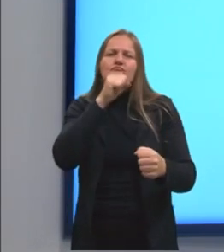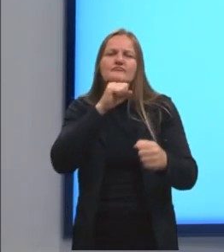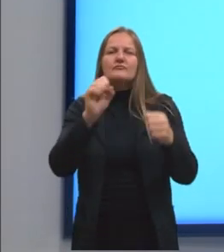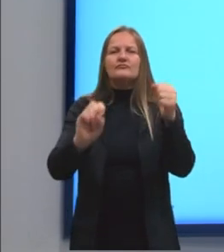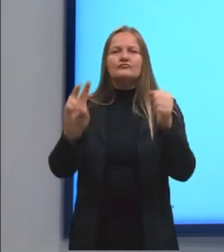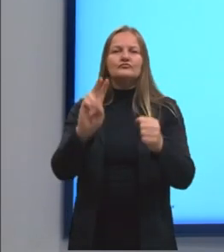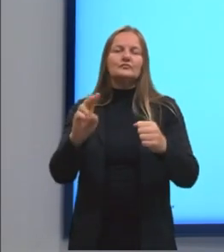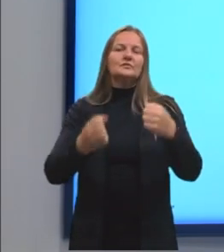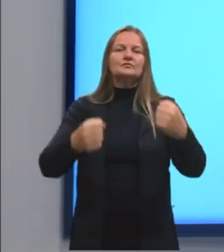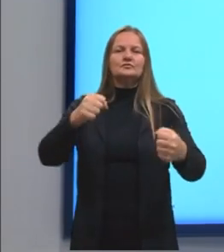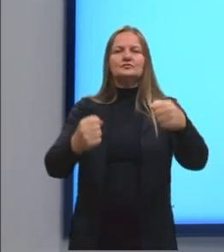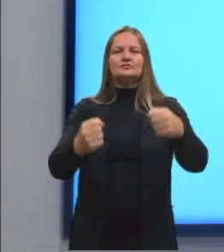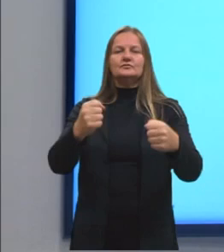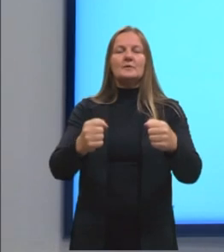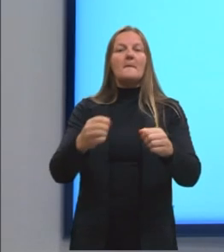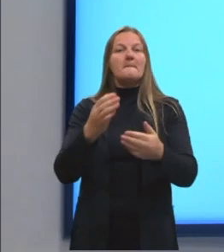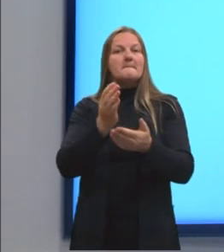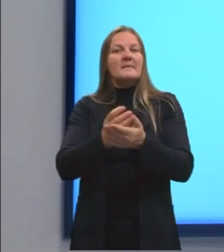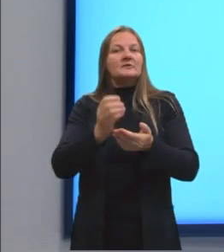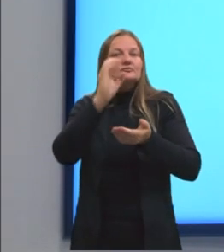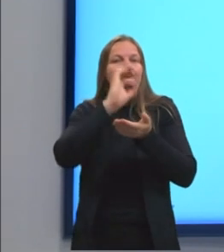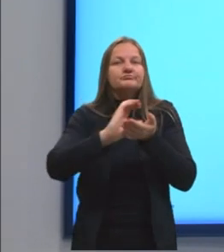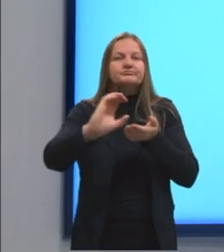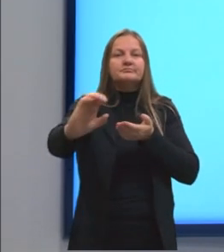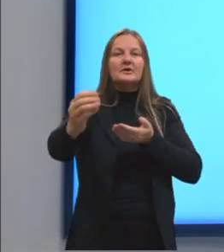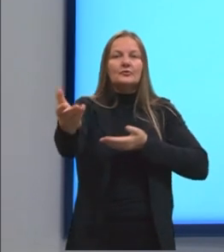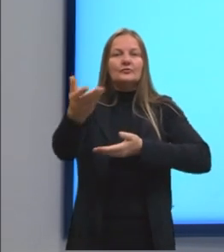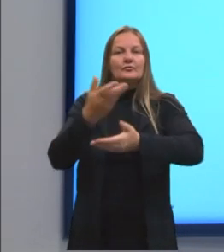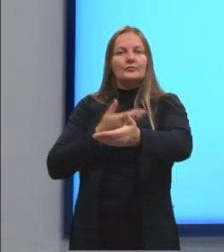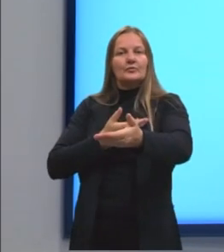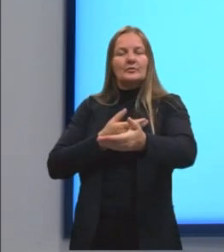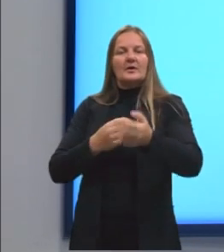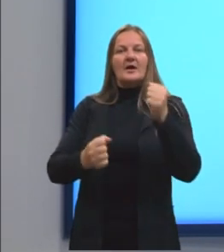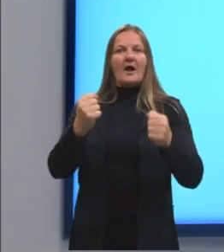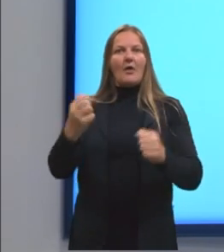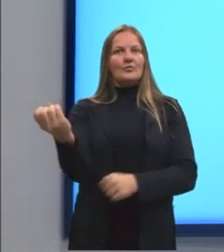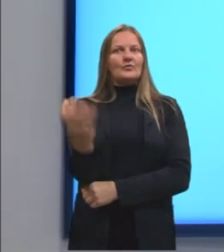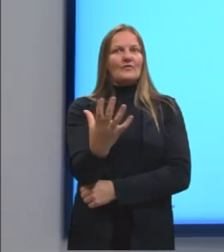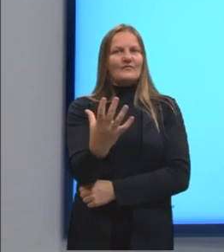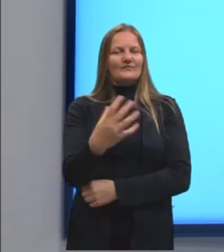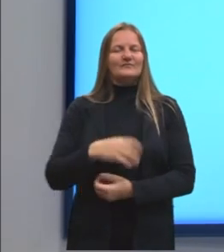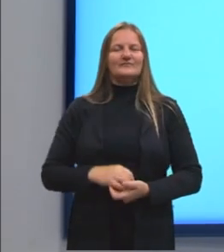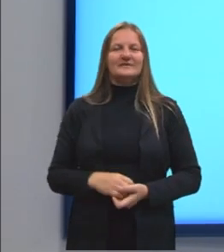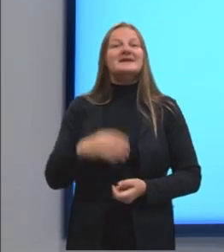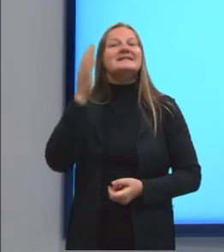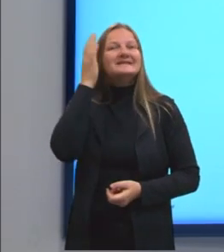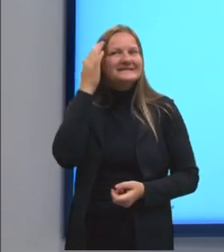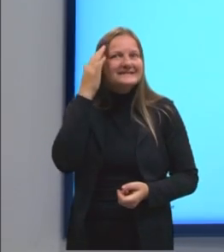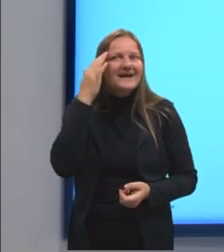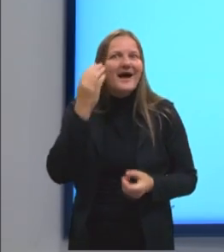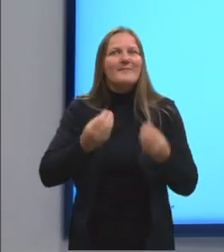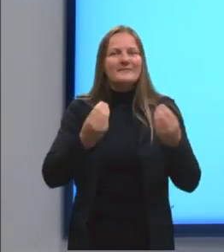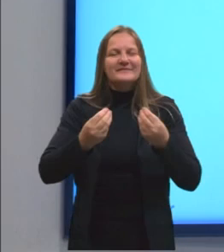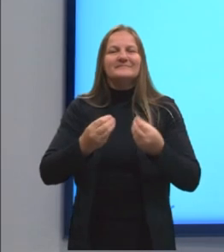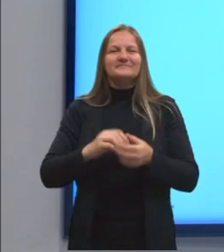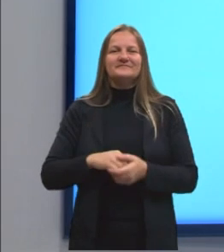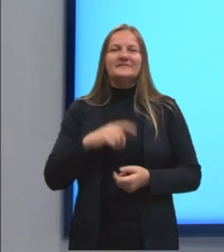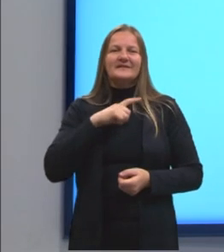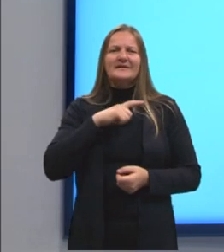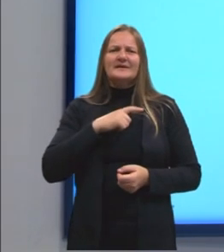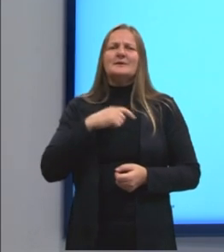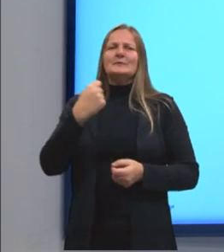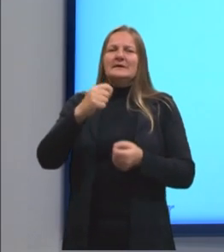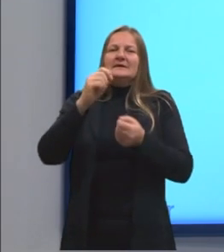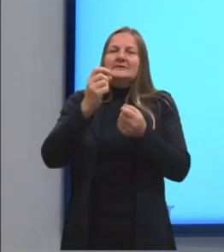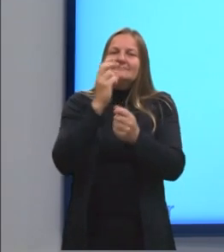deseja utilizá-lo como parte do pagamento na compra de um carro novo. Ele sabe que, mesmo assim, ele terá que